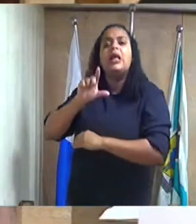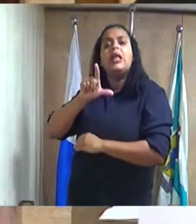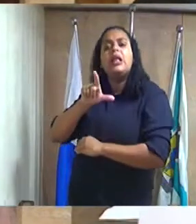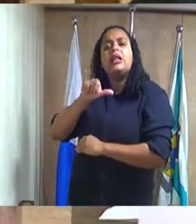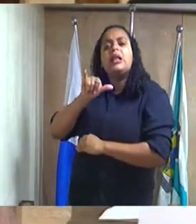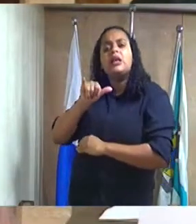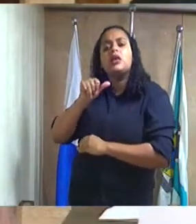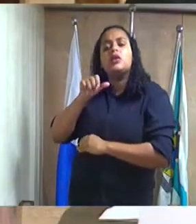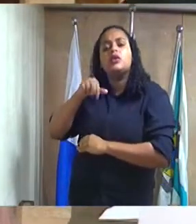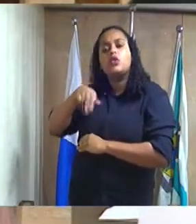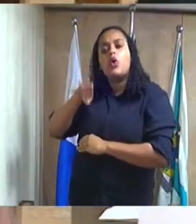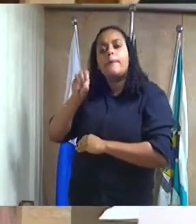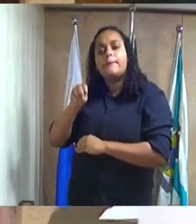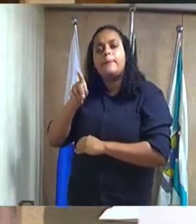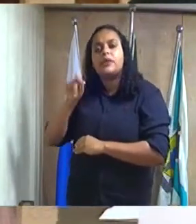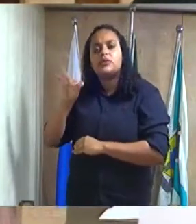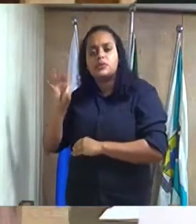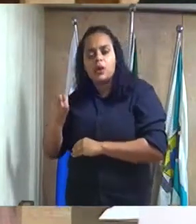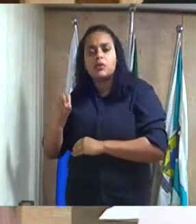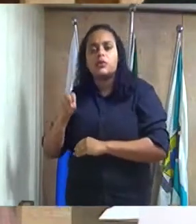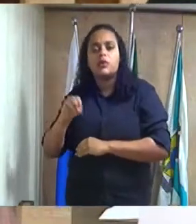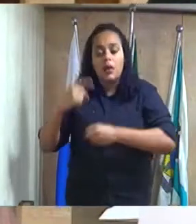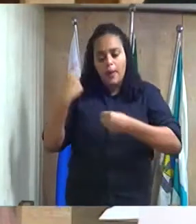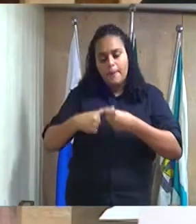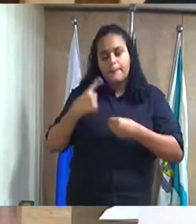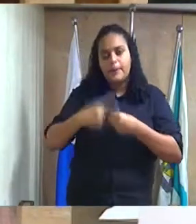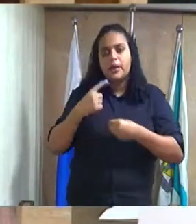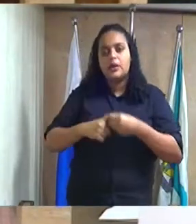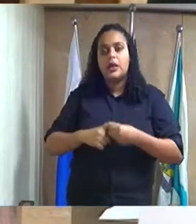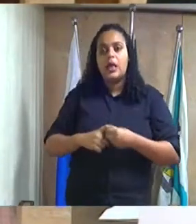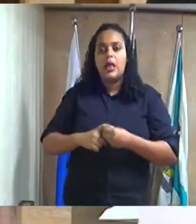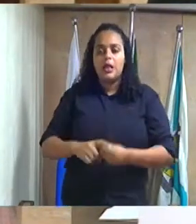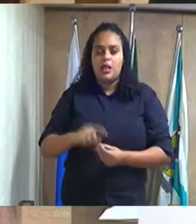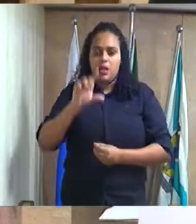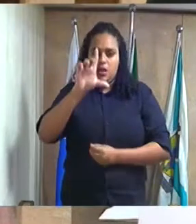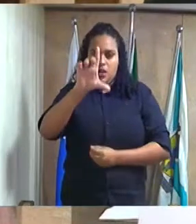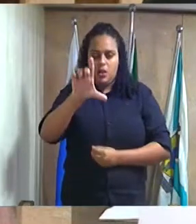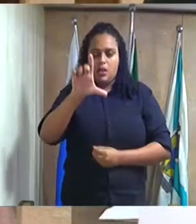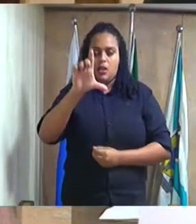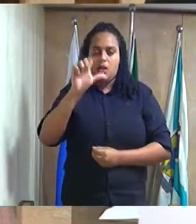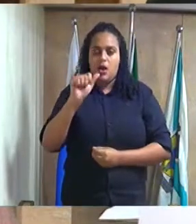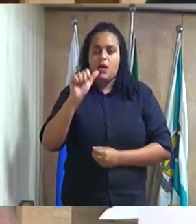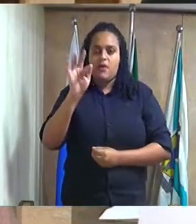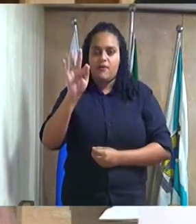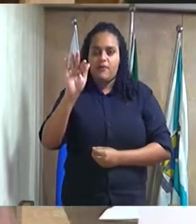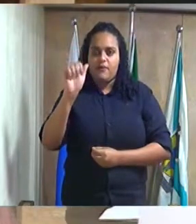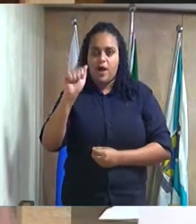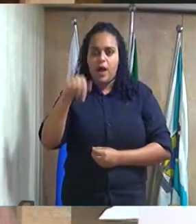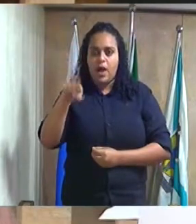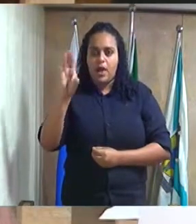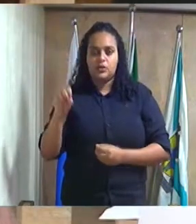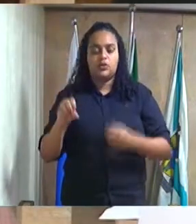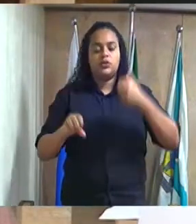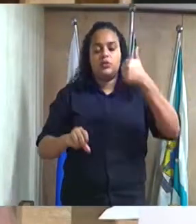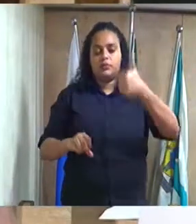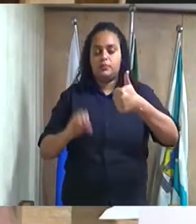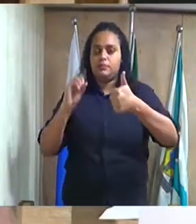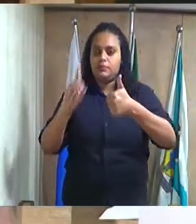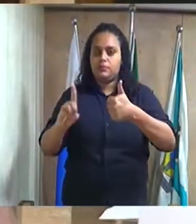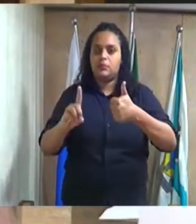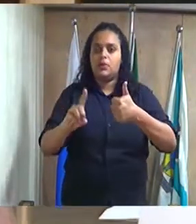e Henrique Valadares bairro Parque Lafayette primeiro distrito deste município. Indicação número